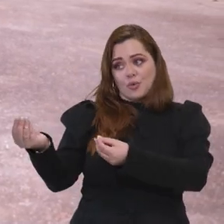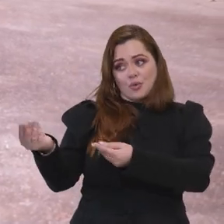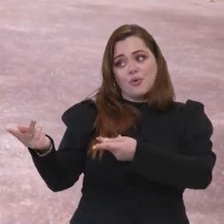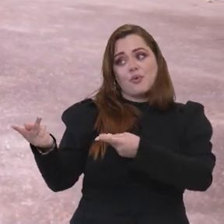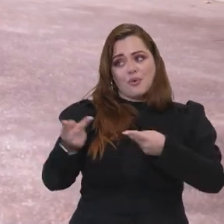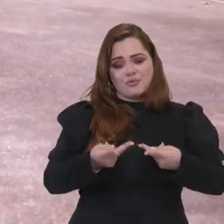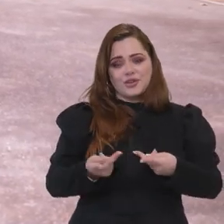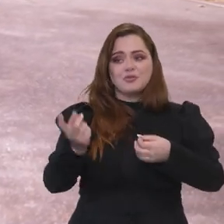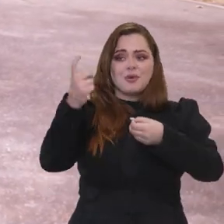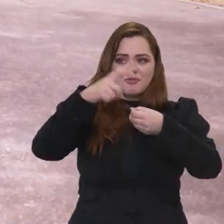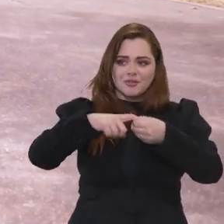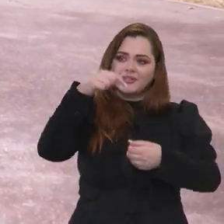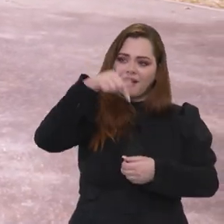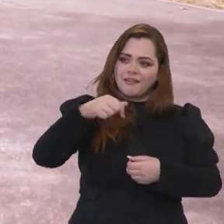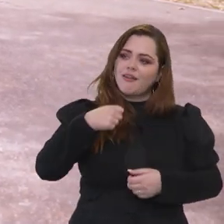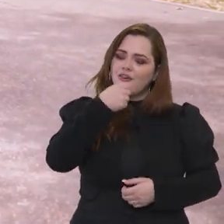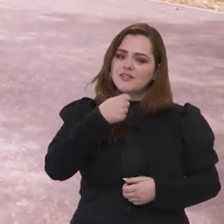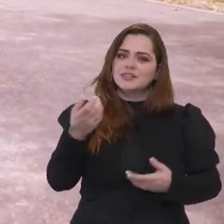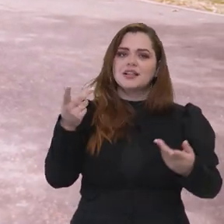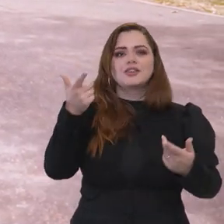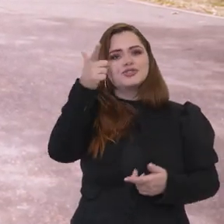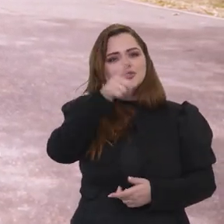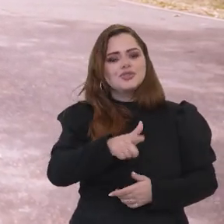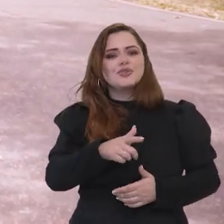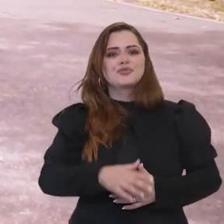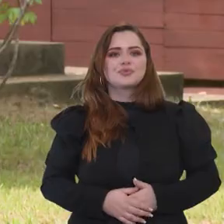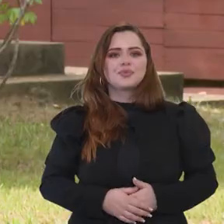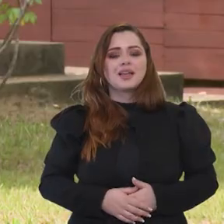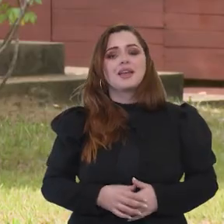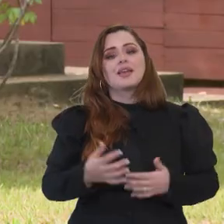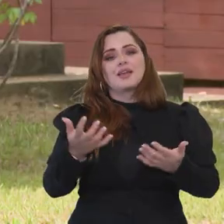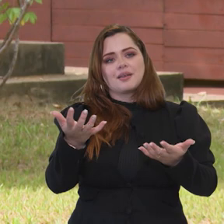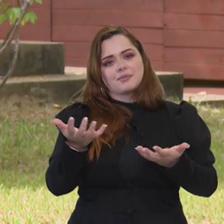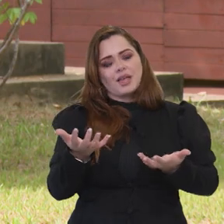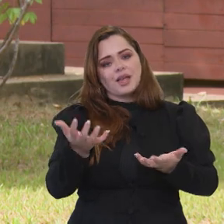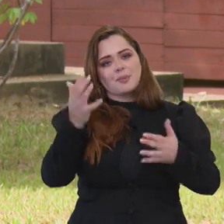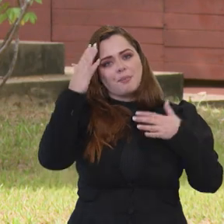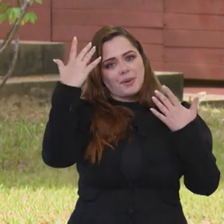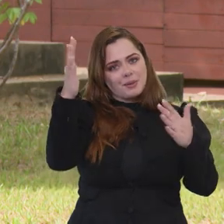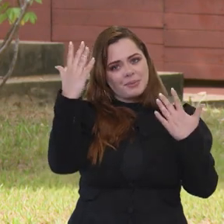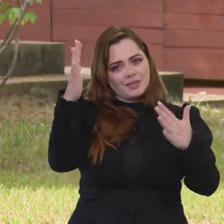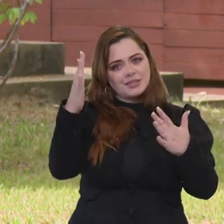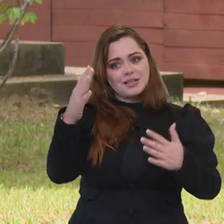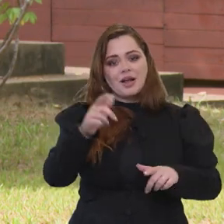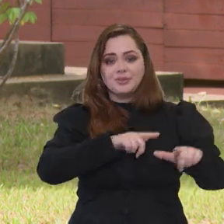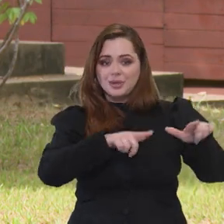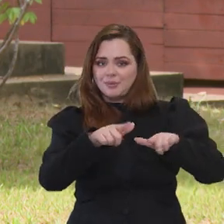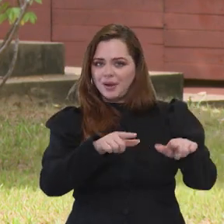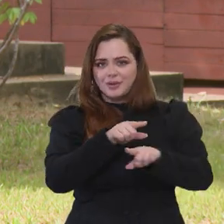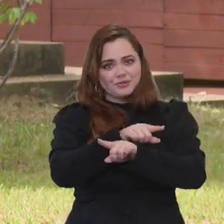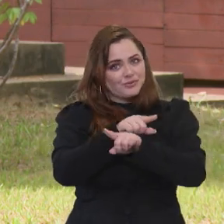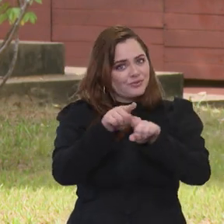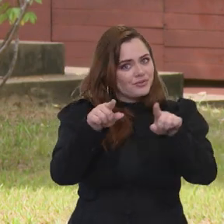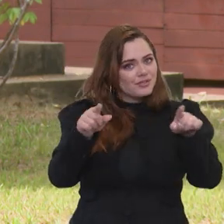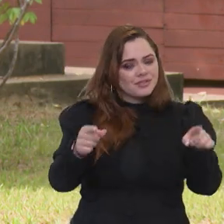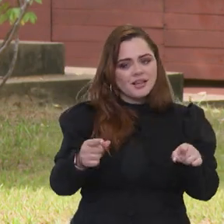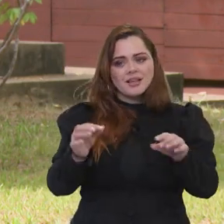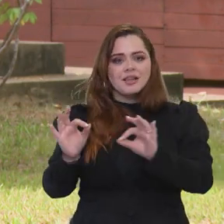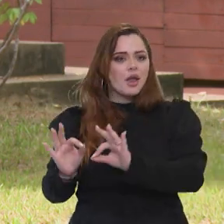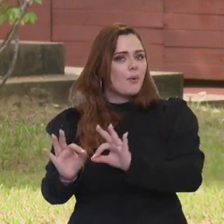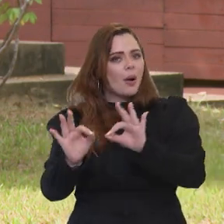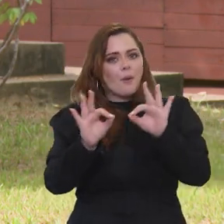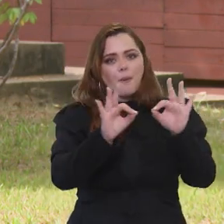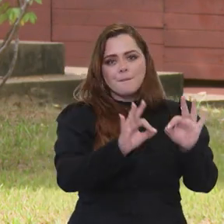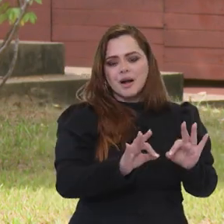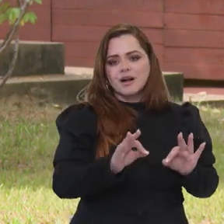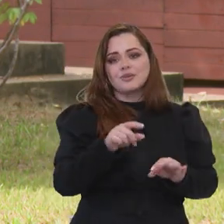Já deixo o convite para voltar, porque o assunto não vai faltar aqui. Carol, estou à disposição. Quero parabenizar o trabalho que vocês têm feito aqui. Eu